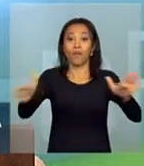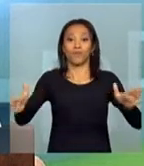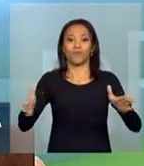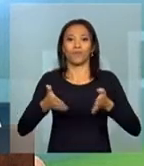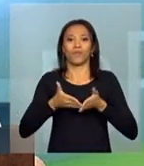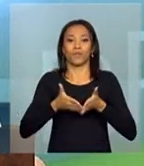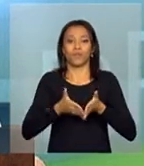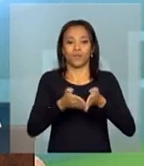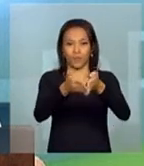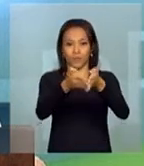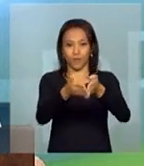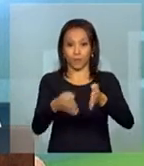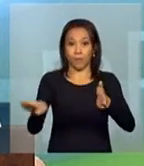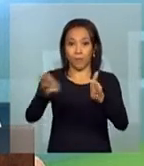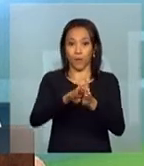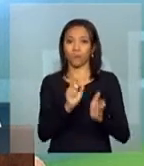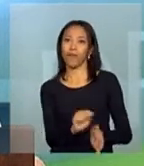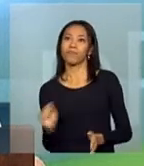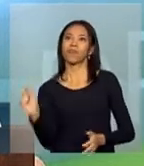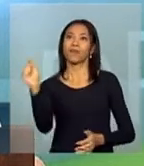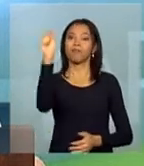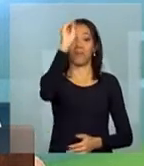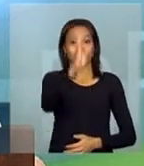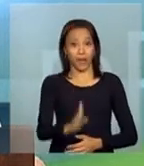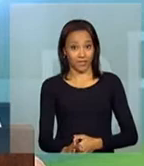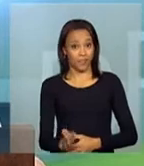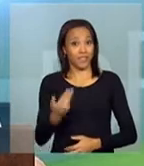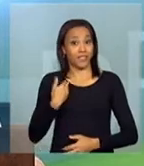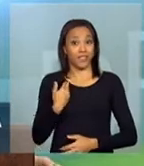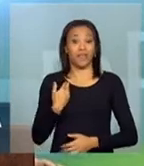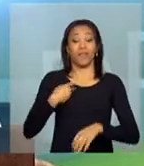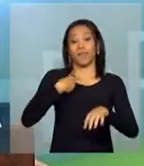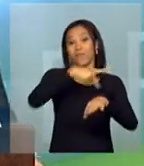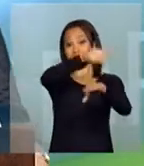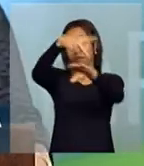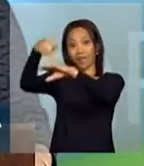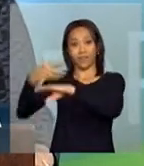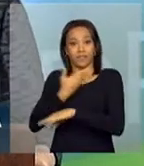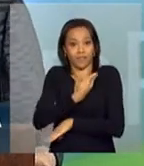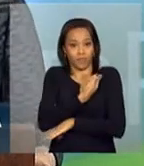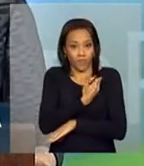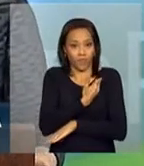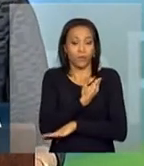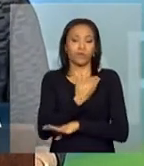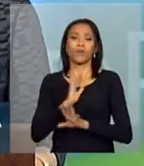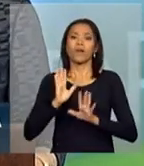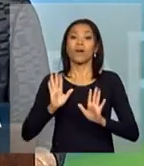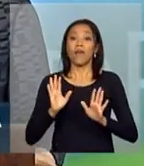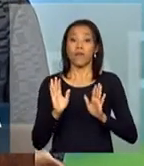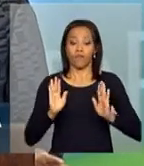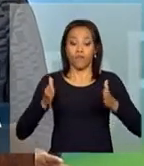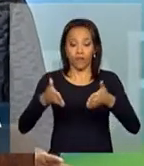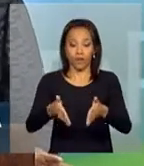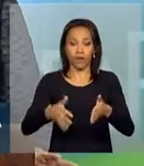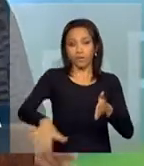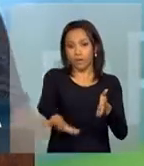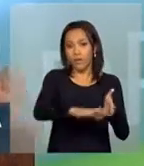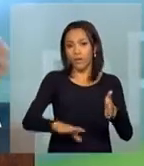brasileiros, ao invés de ser as nações amigas, é ao setor privado